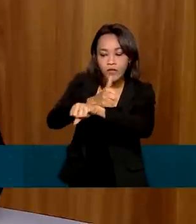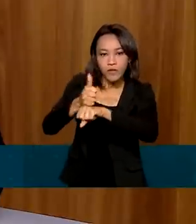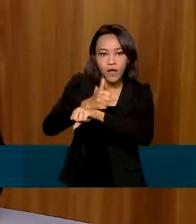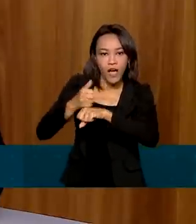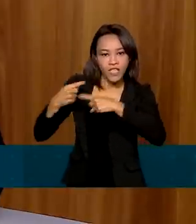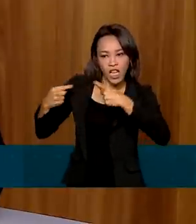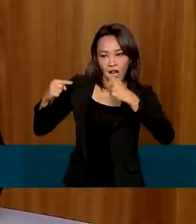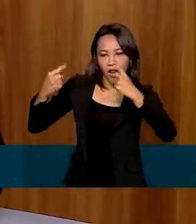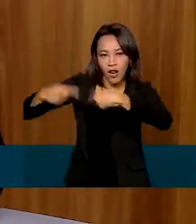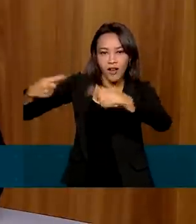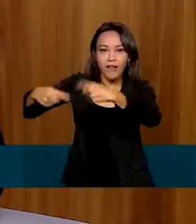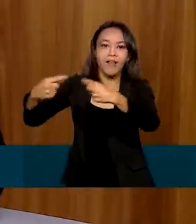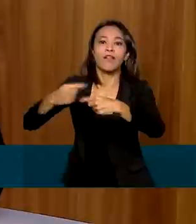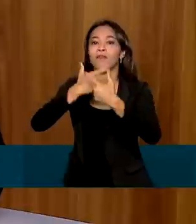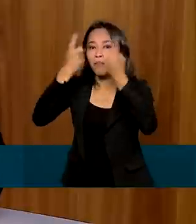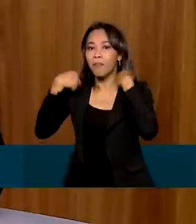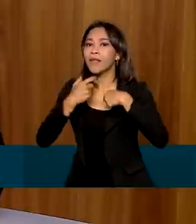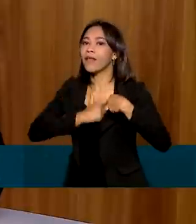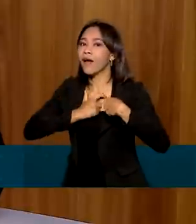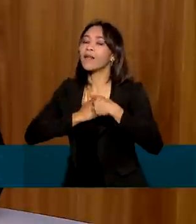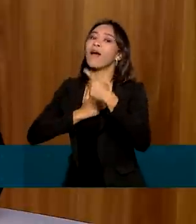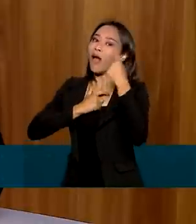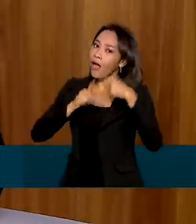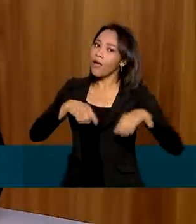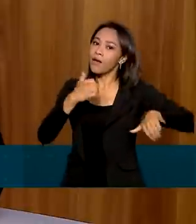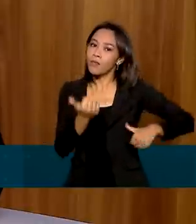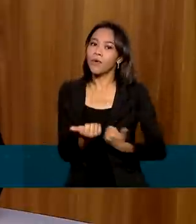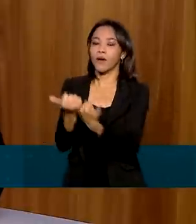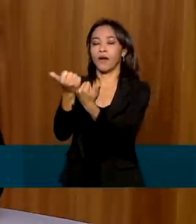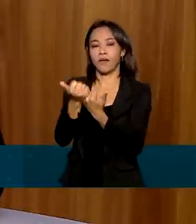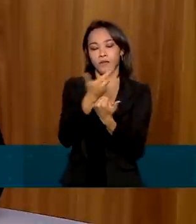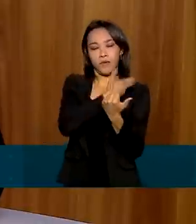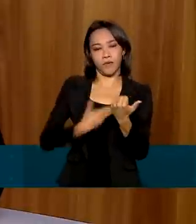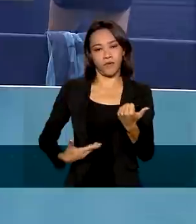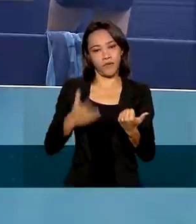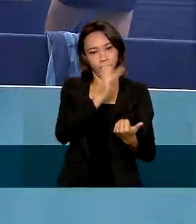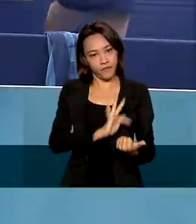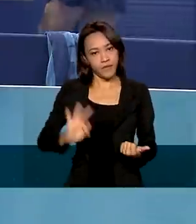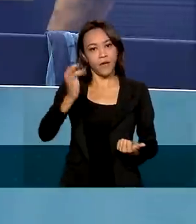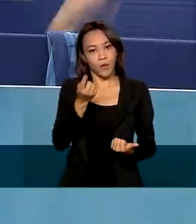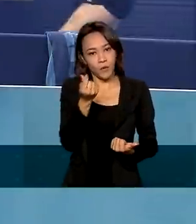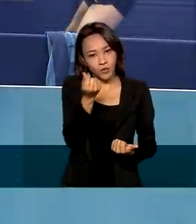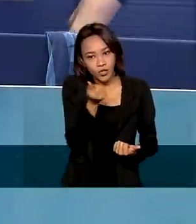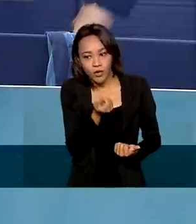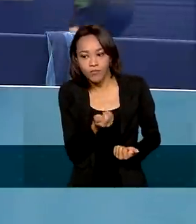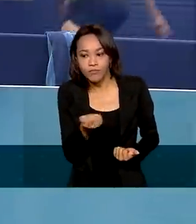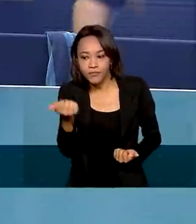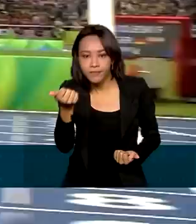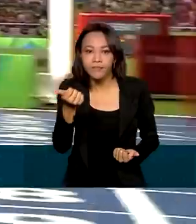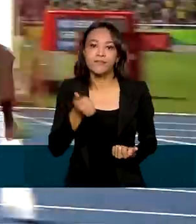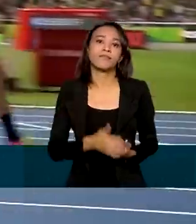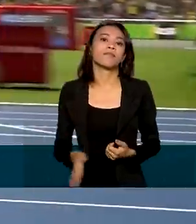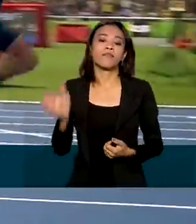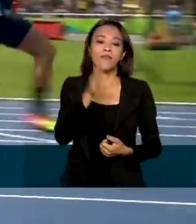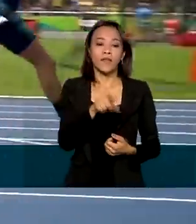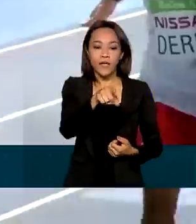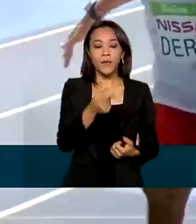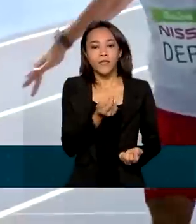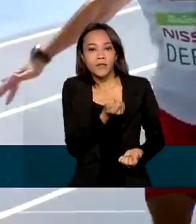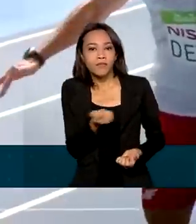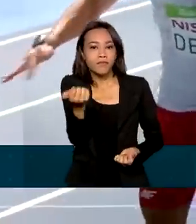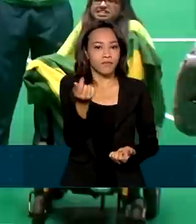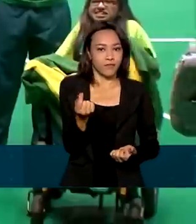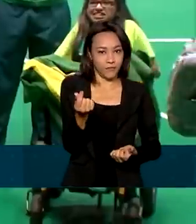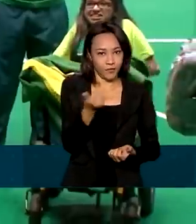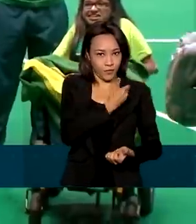medalha em Tóquio recebiam benefício do governo federal como Bolsa Atleta. E com o apoio do Bolsa Atleta, a expectativa